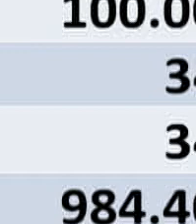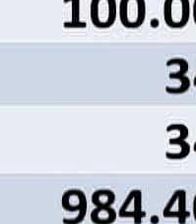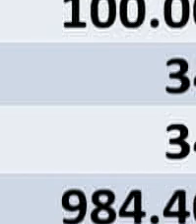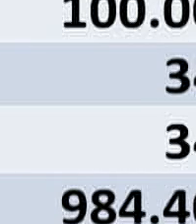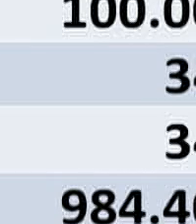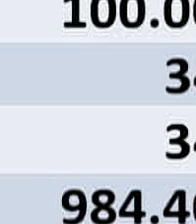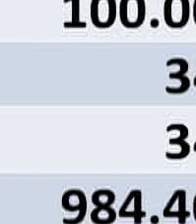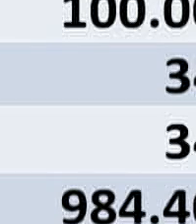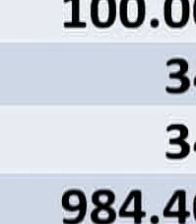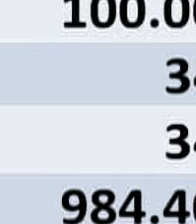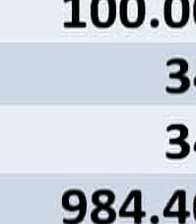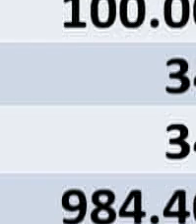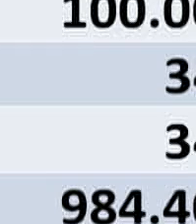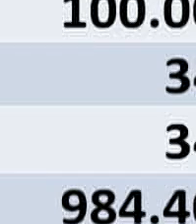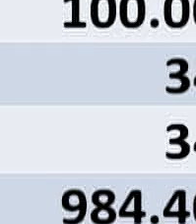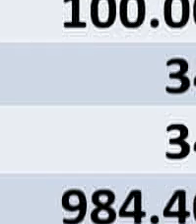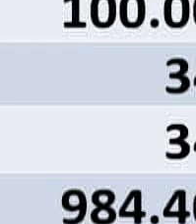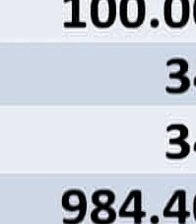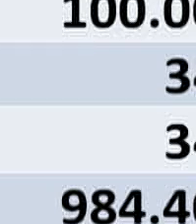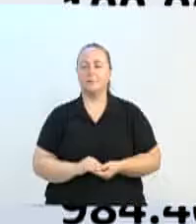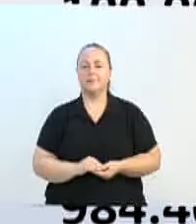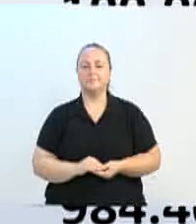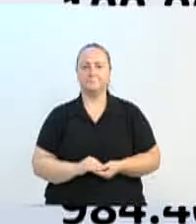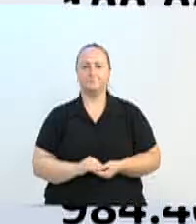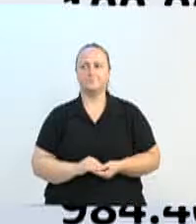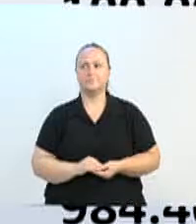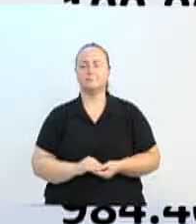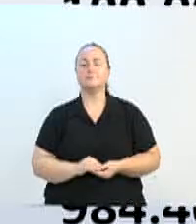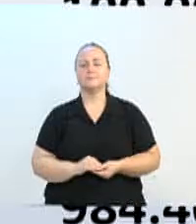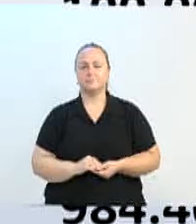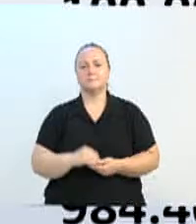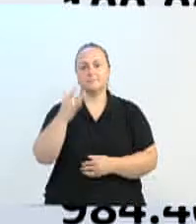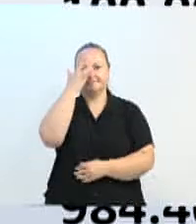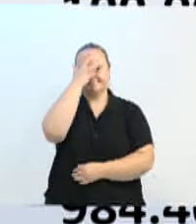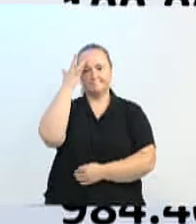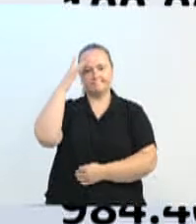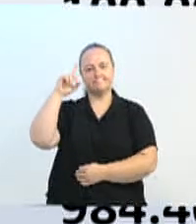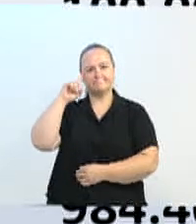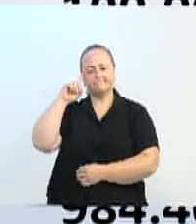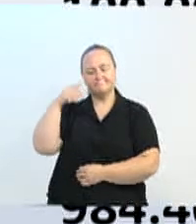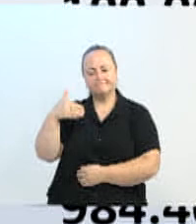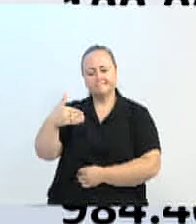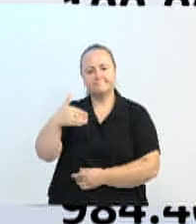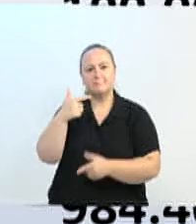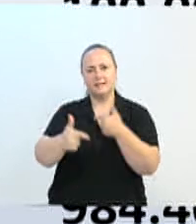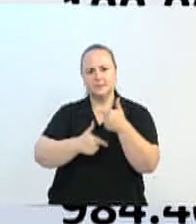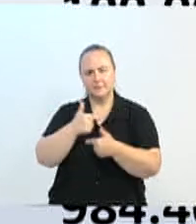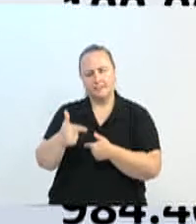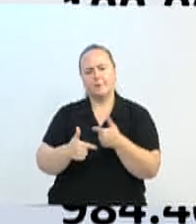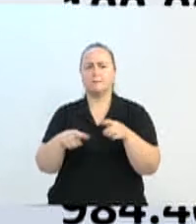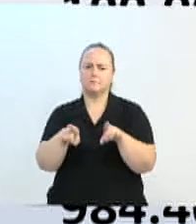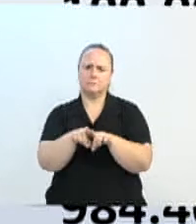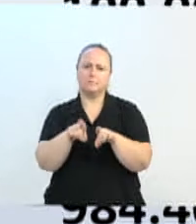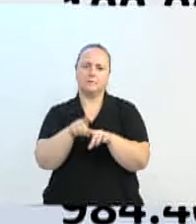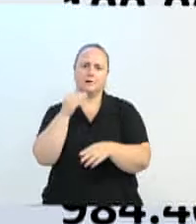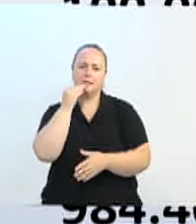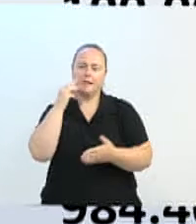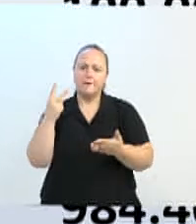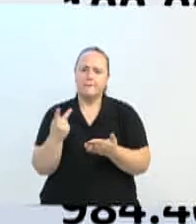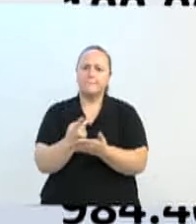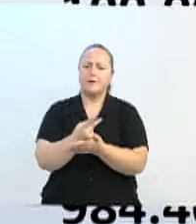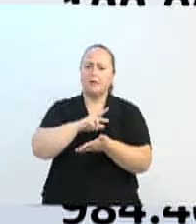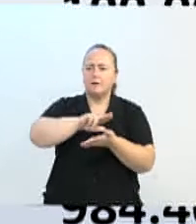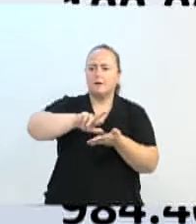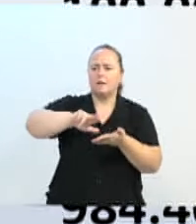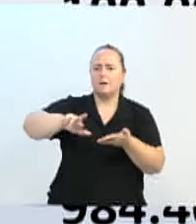trabalhando efetivamente. Falando de pessoas que trabalham lá no seu dia a dia, fora todos os eventos que acontecem. Então, tem